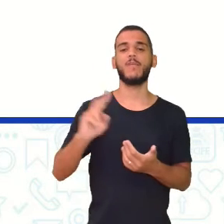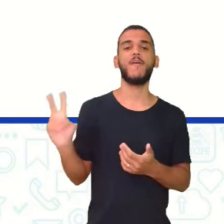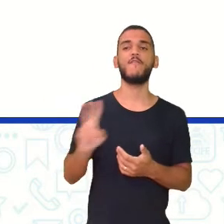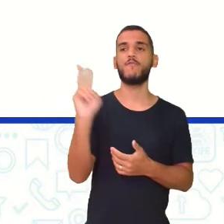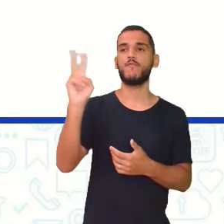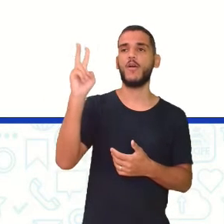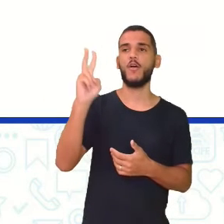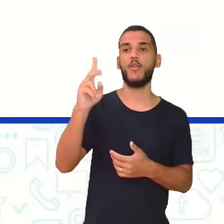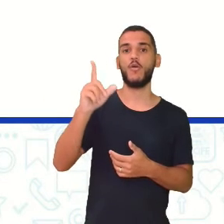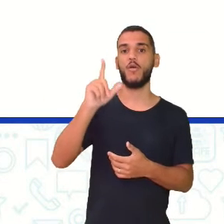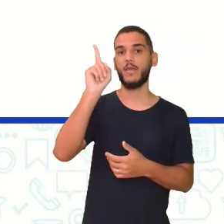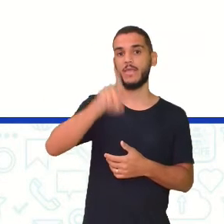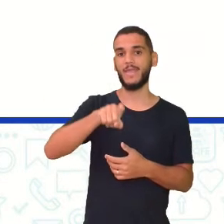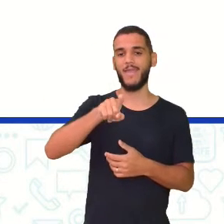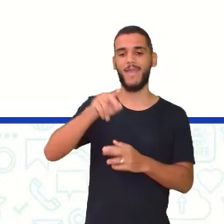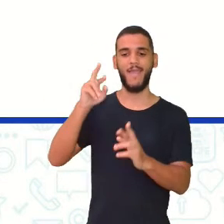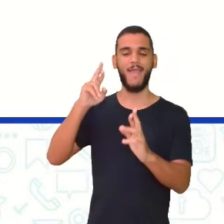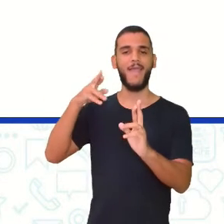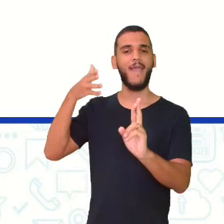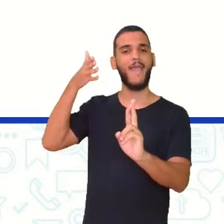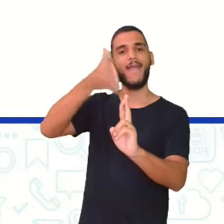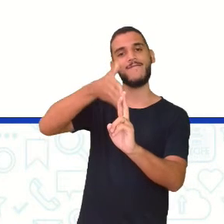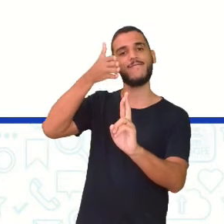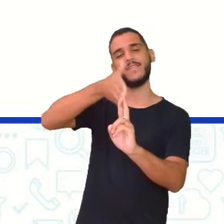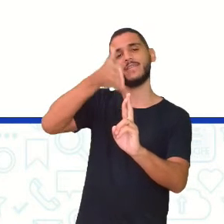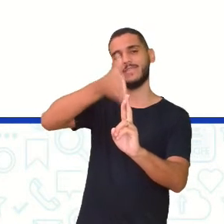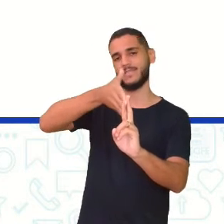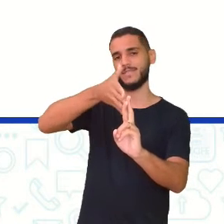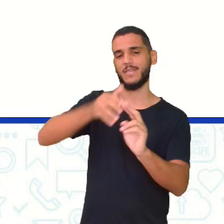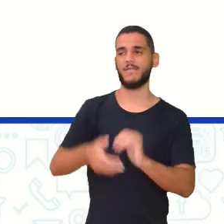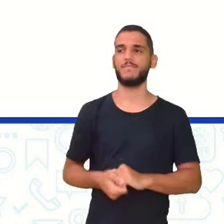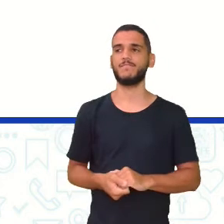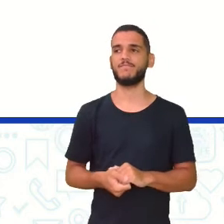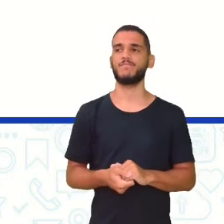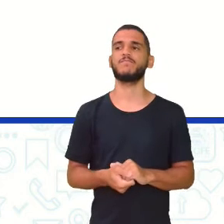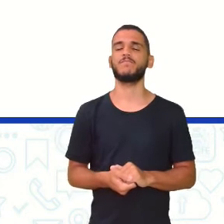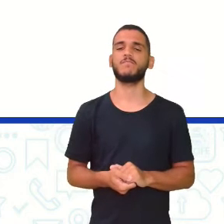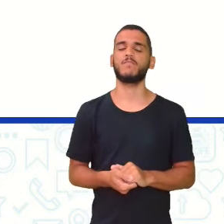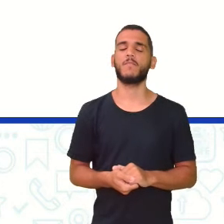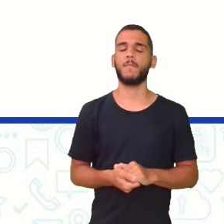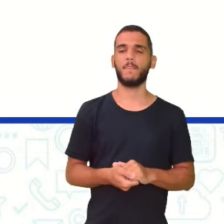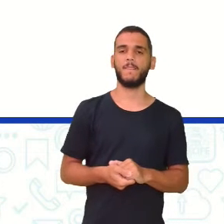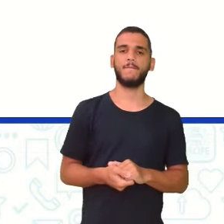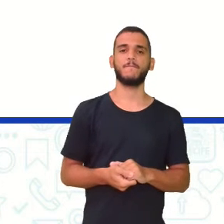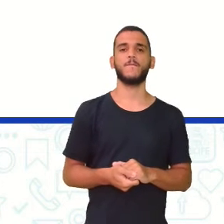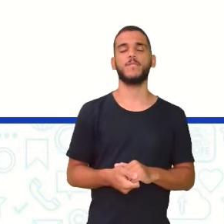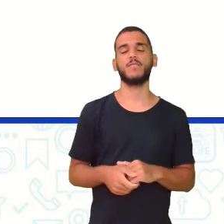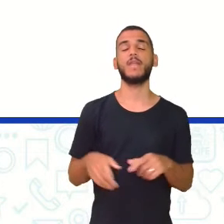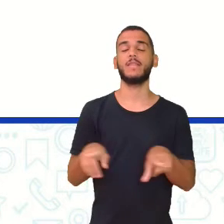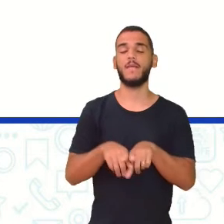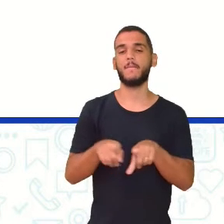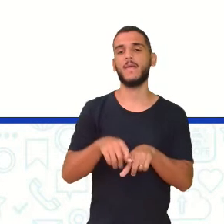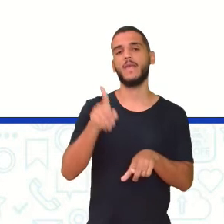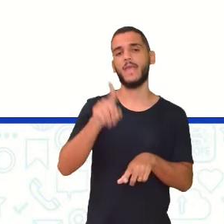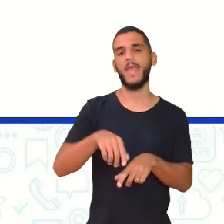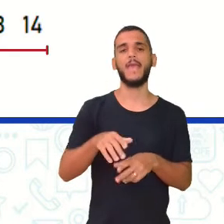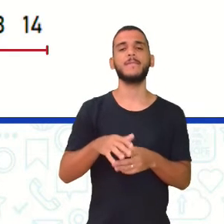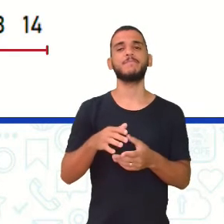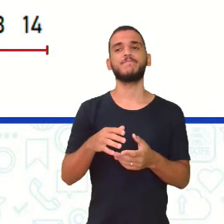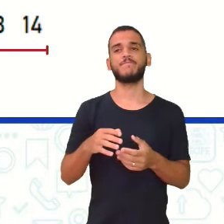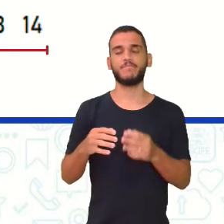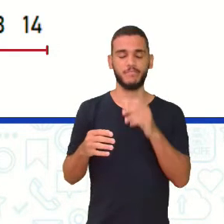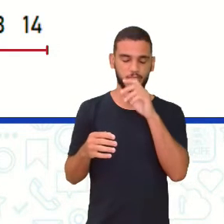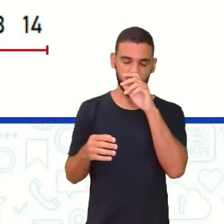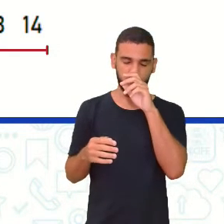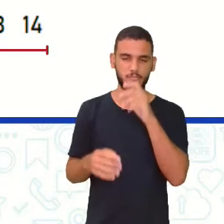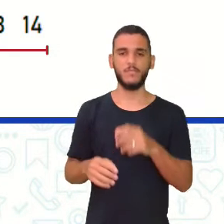Mediana tem dois casos Gente Tem quando a quantidade De elementos Que é o rol É ímpar E quando a quantidade É par A gente vai ver